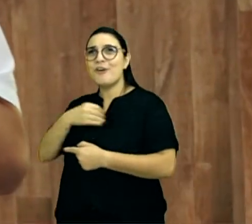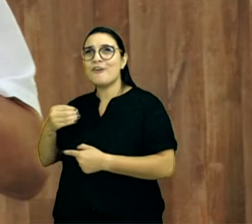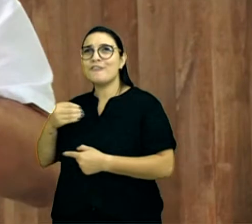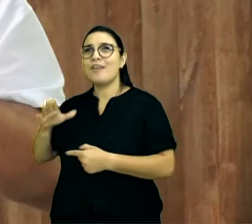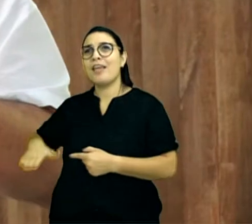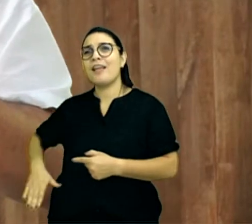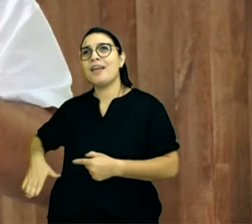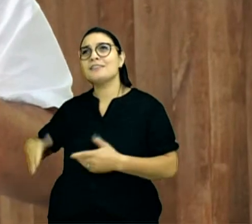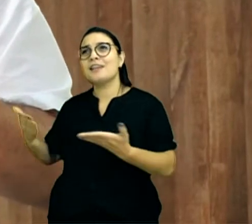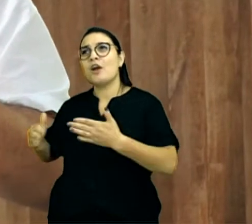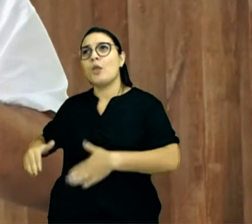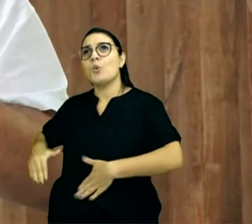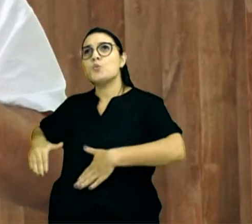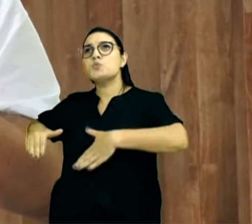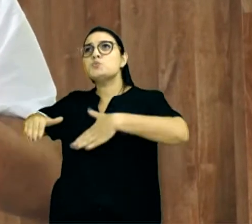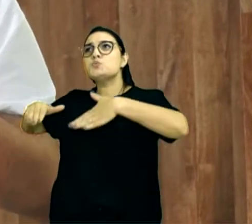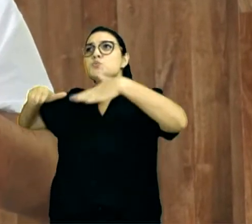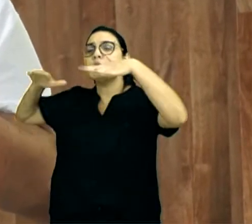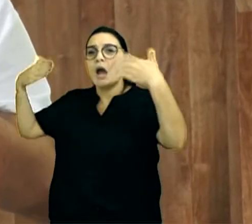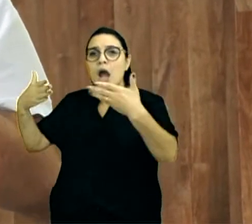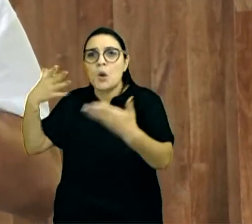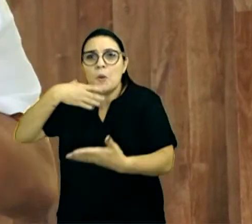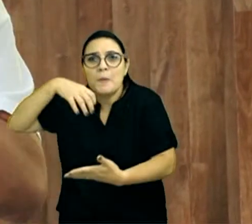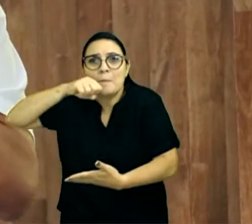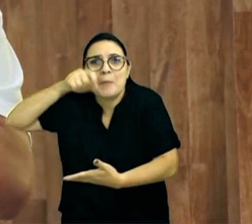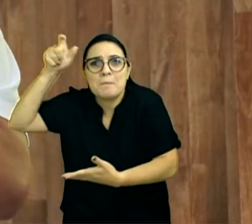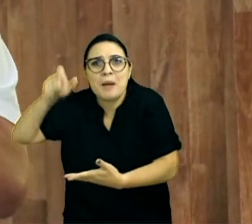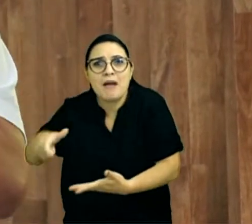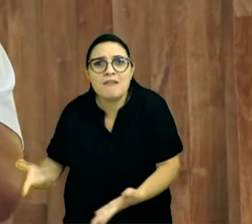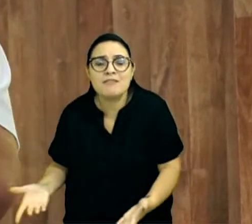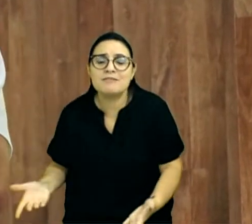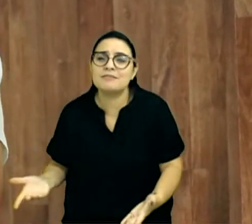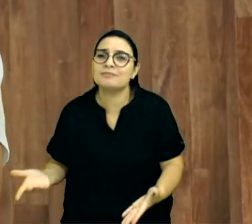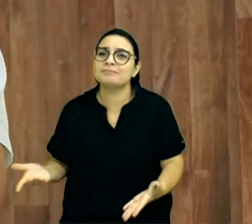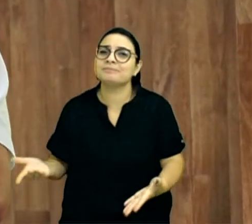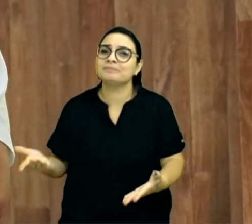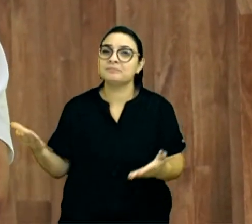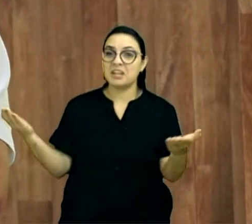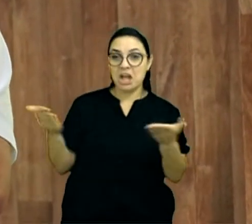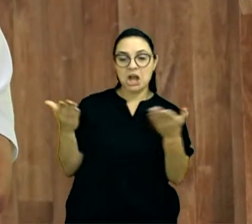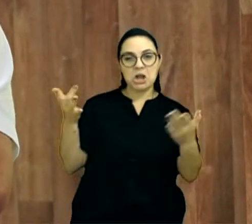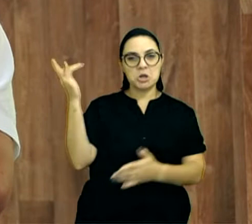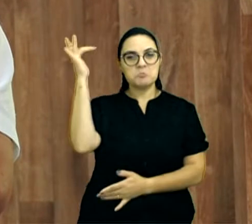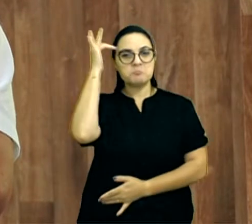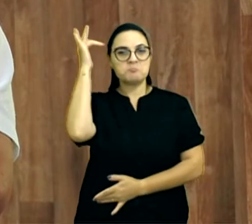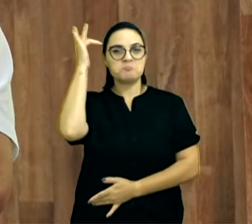impressionante, os caras mudam, viram pai, fica diferente, responsável,